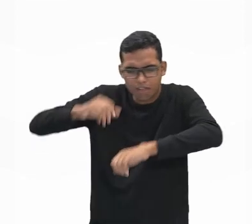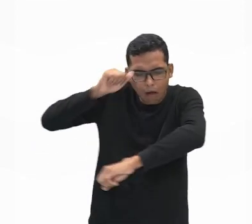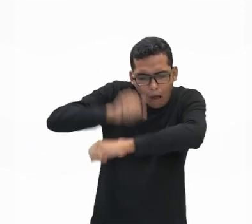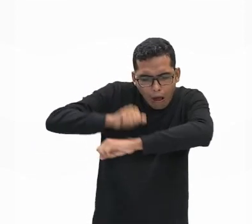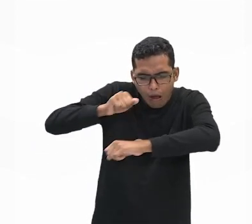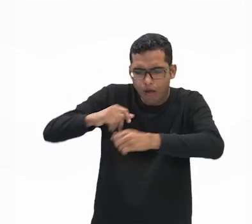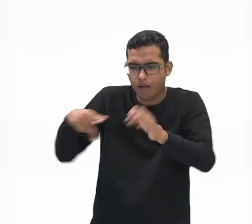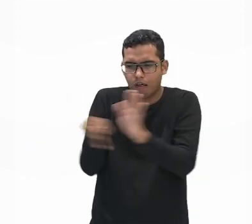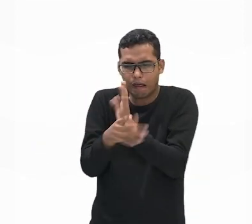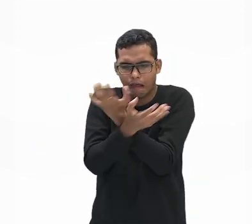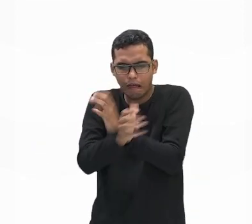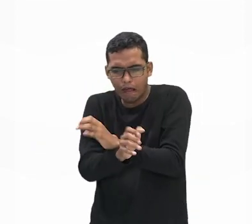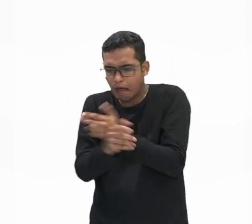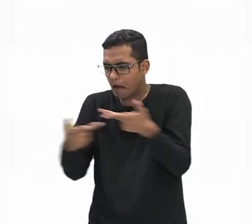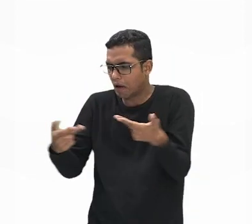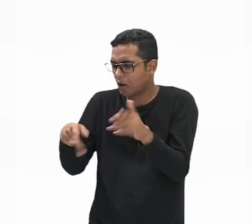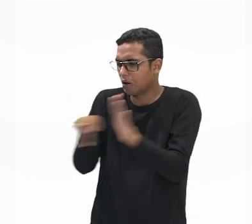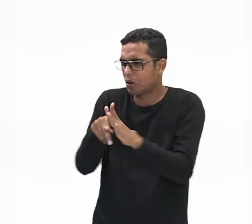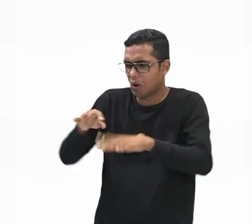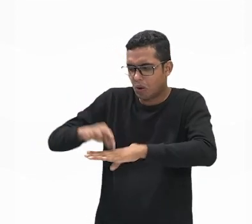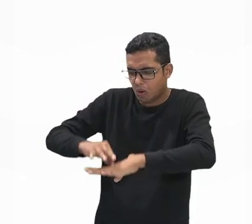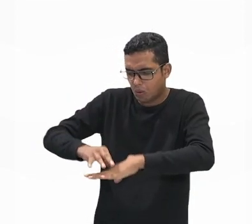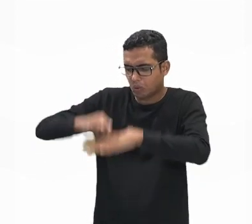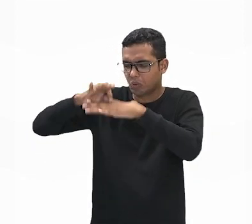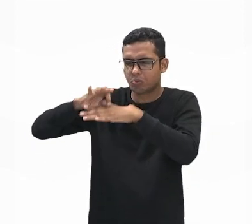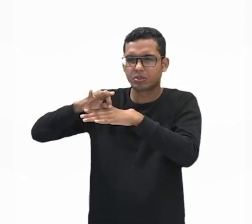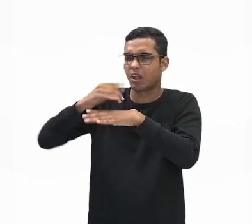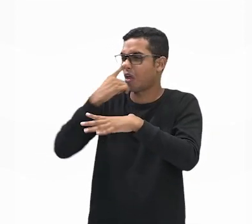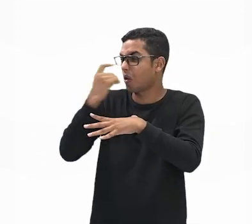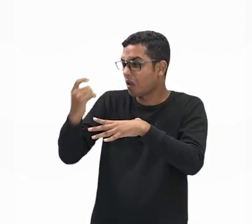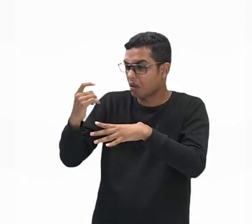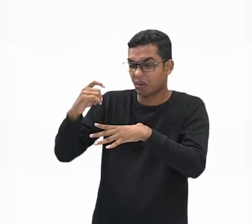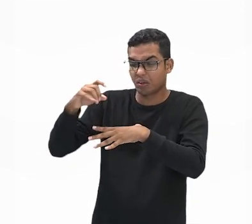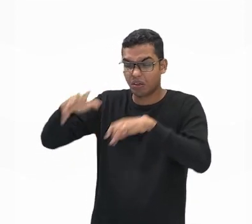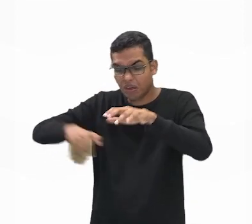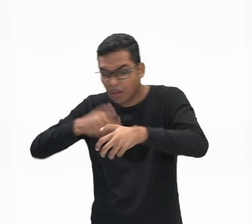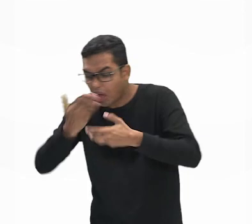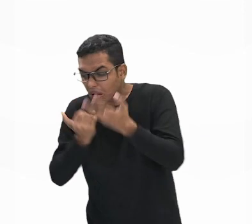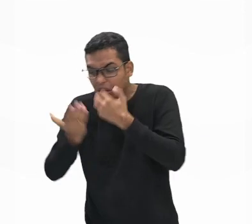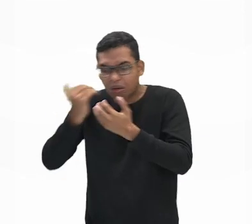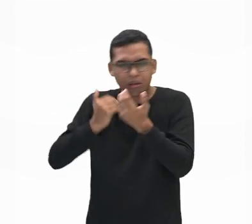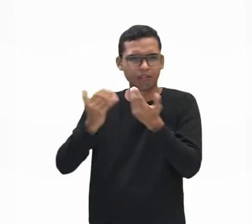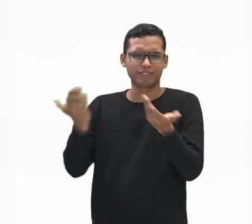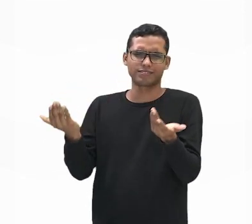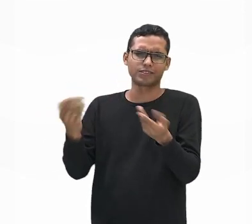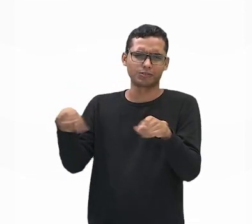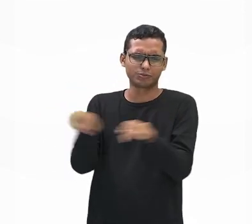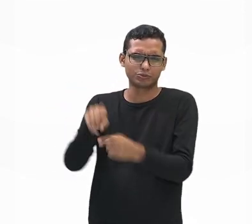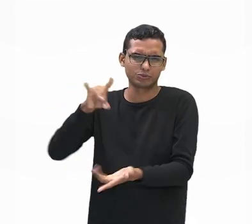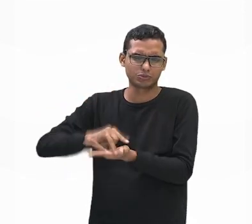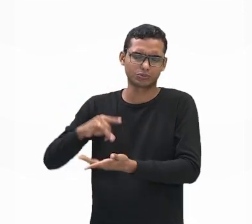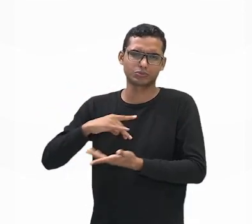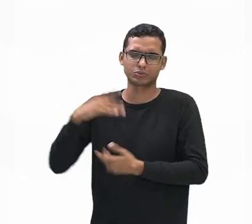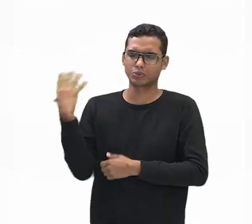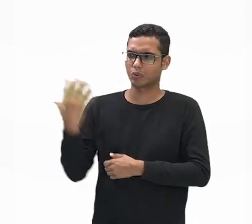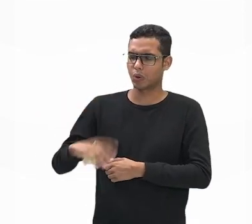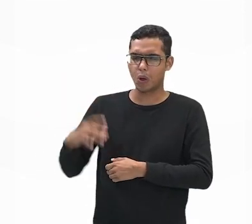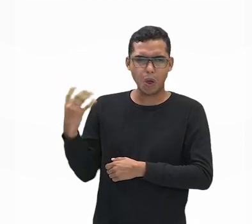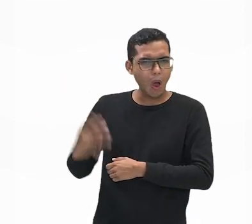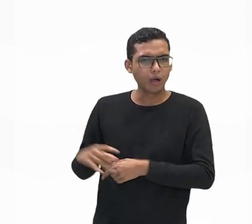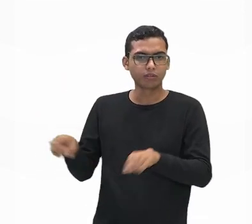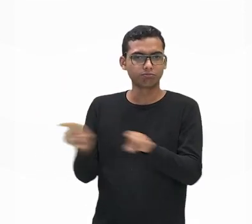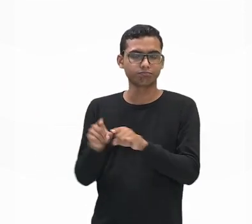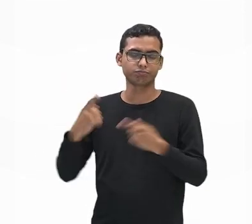qualquer jeito é muito complicado essa situação então isso depende muito de decisões governamentais